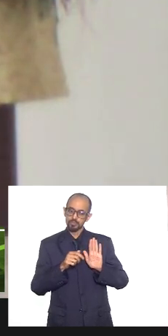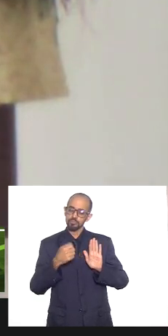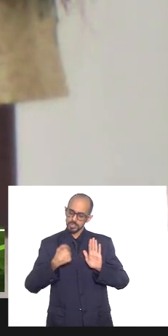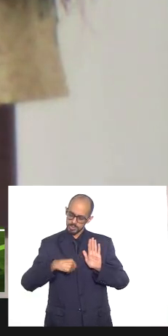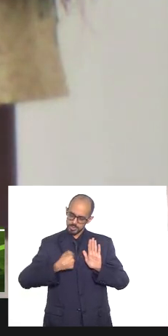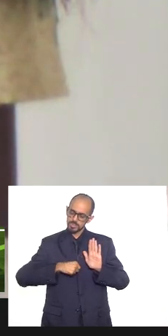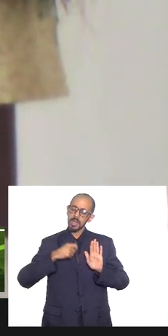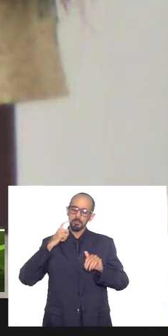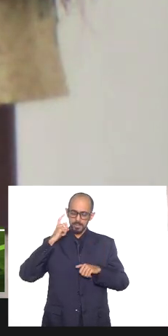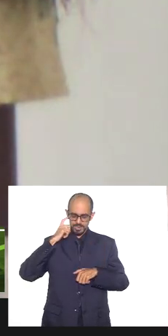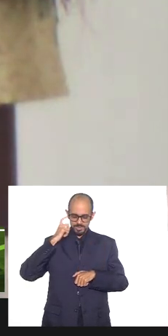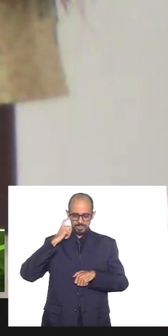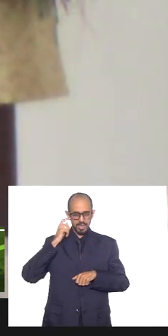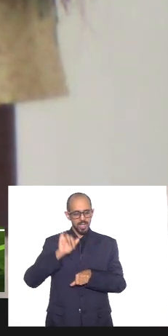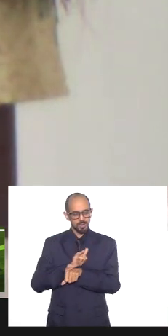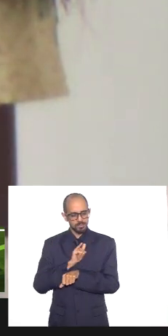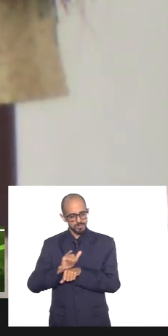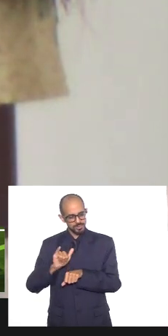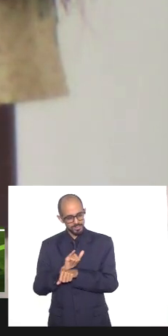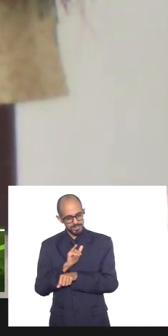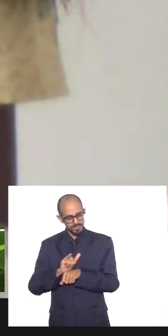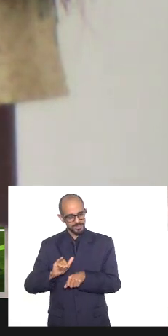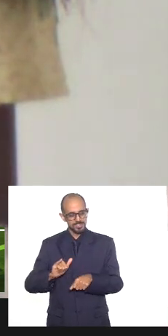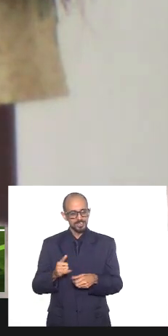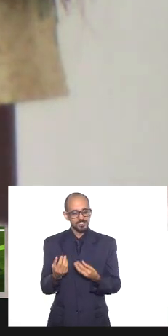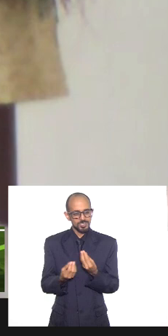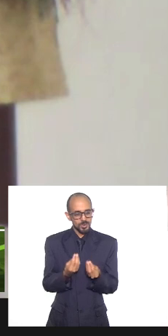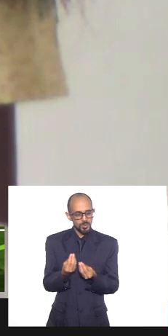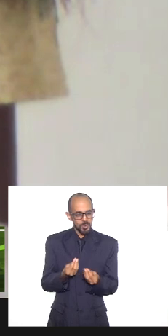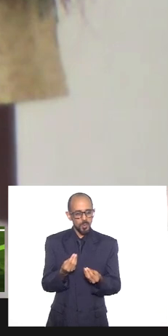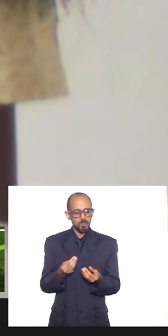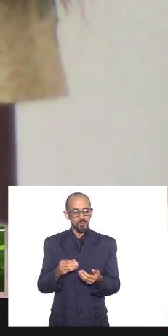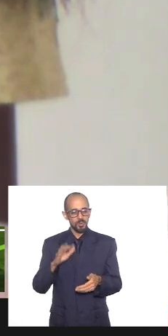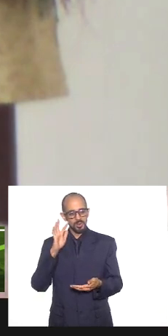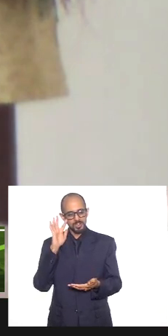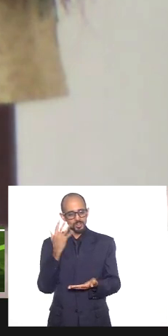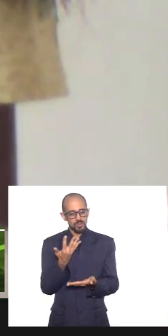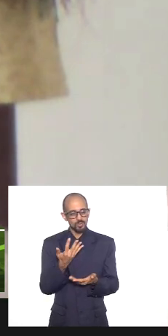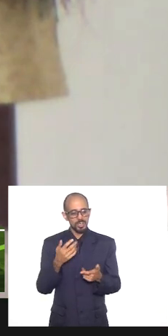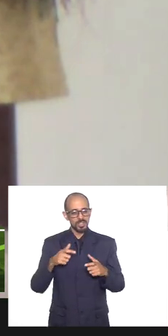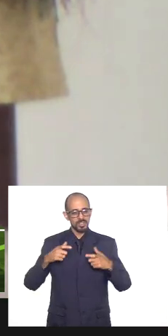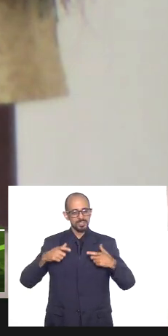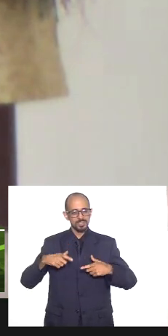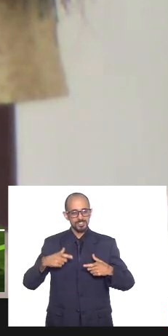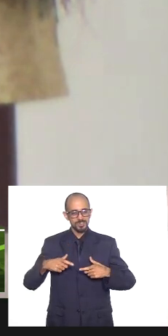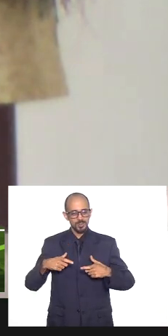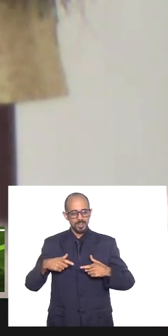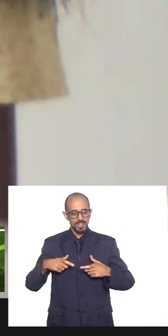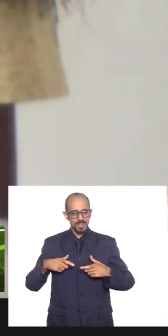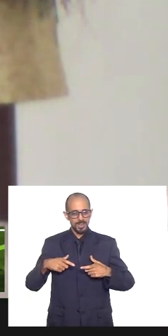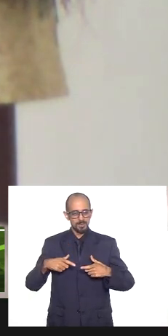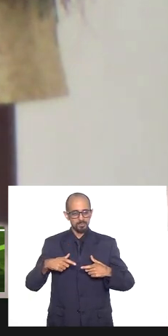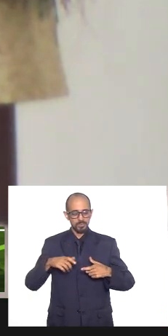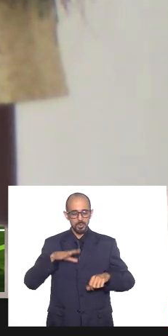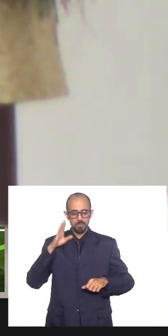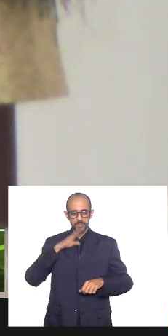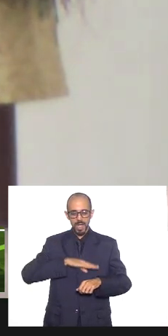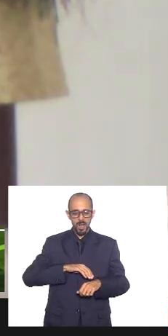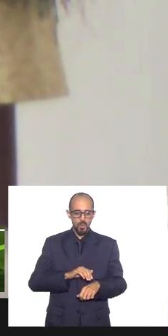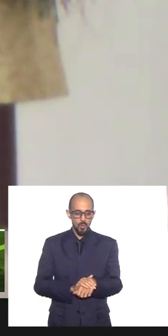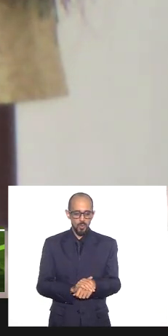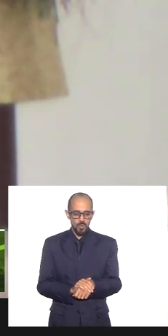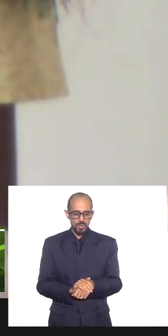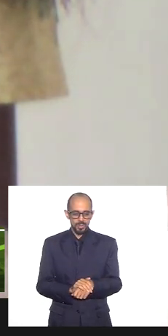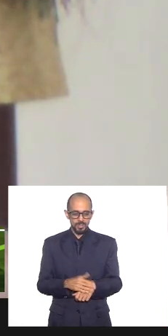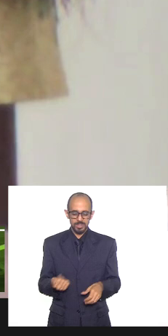pensar formas de saída desse lugar do mal né que